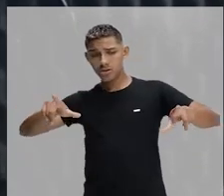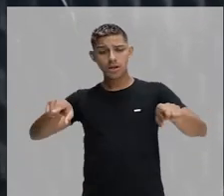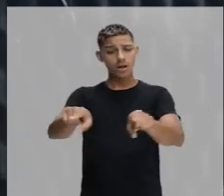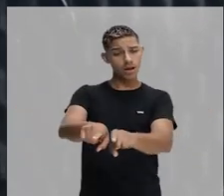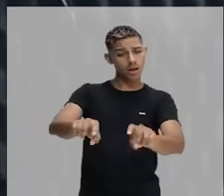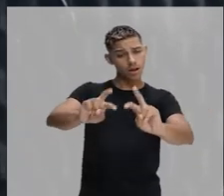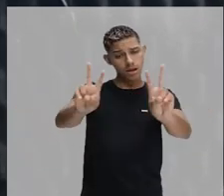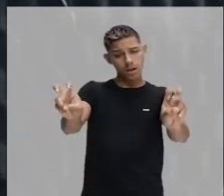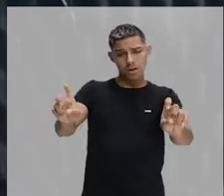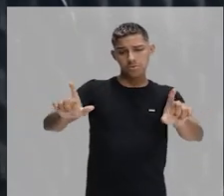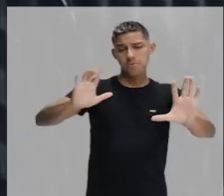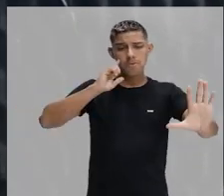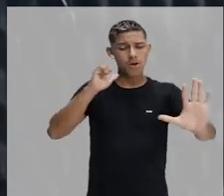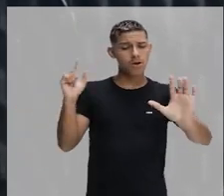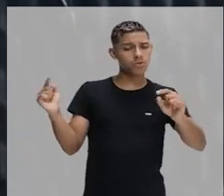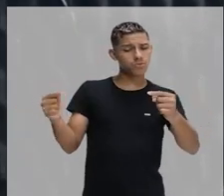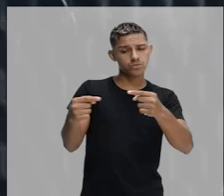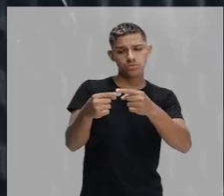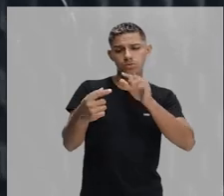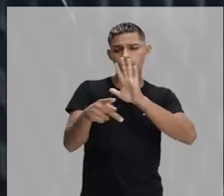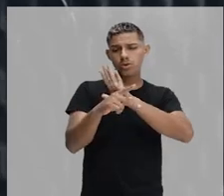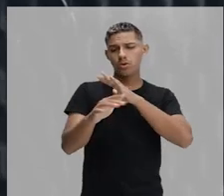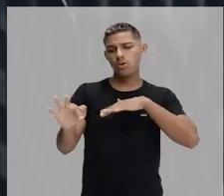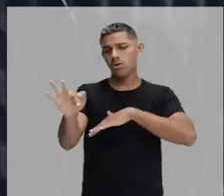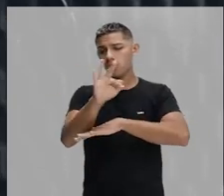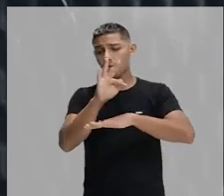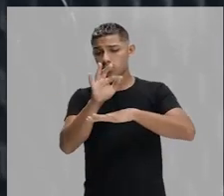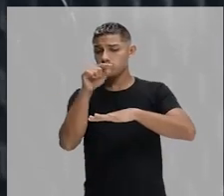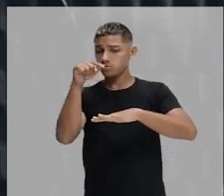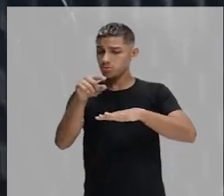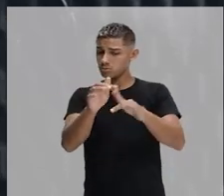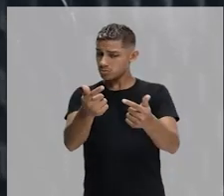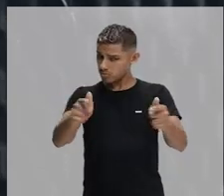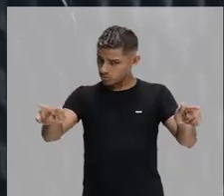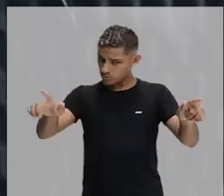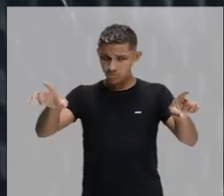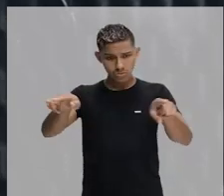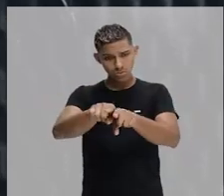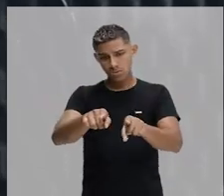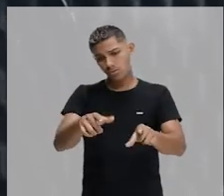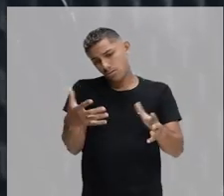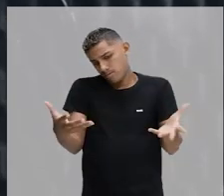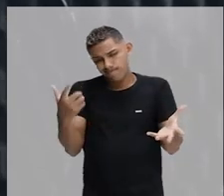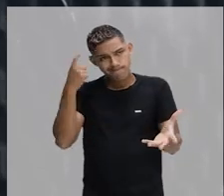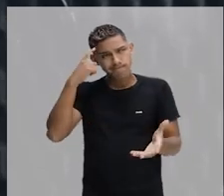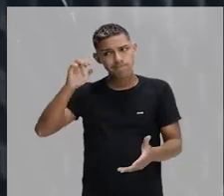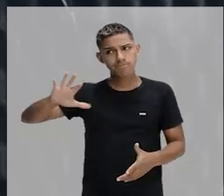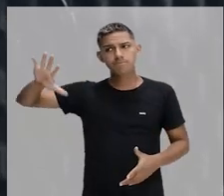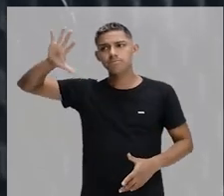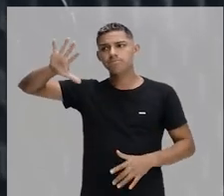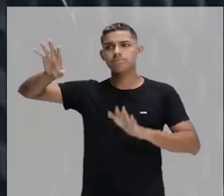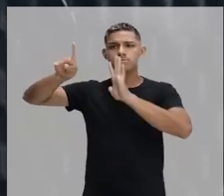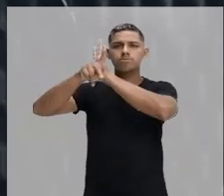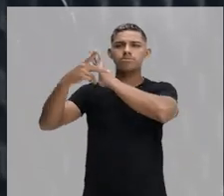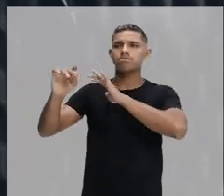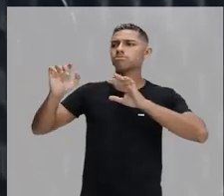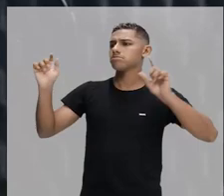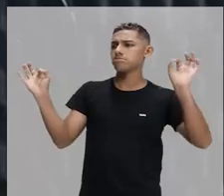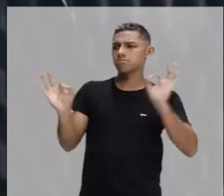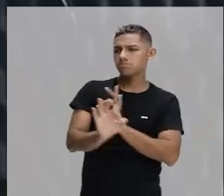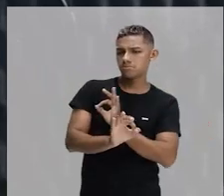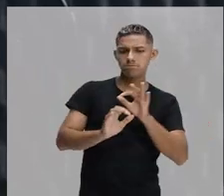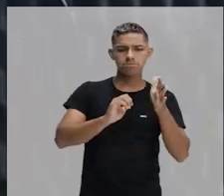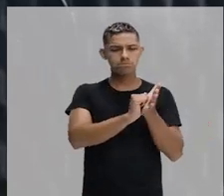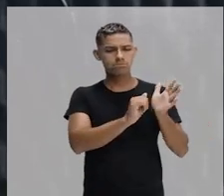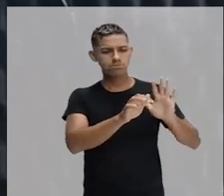mais próximos da norma culta. Já não tem tanto aquele regionalismo, já não tem tanta marca